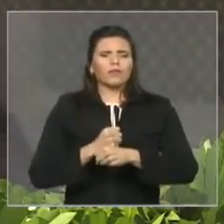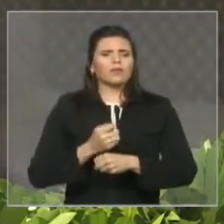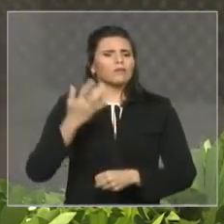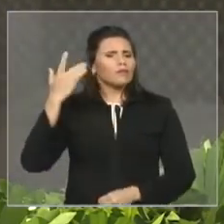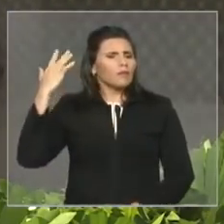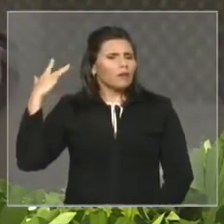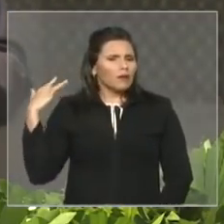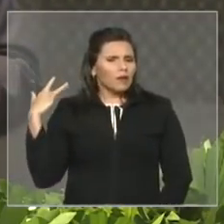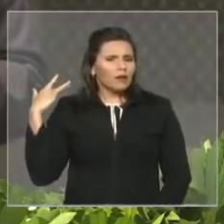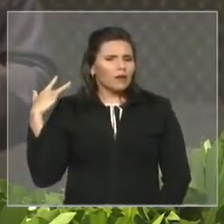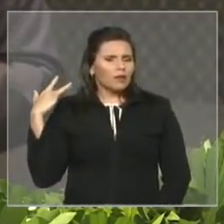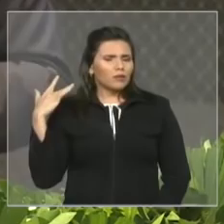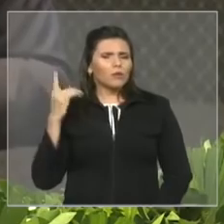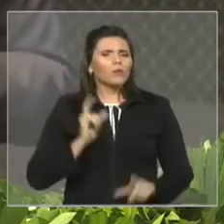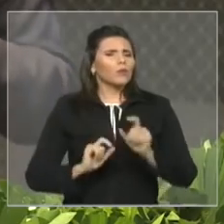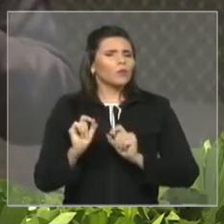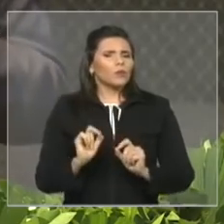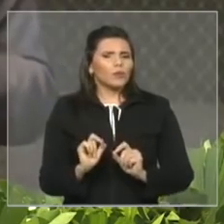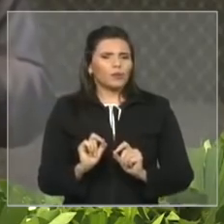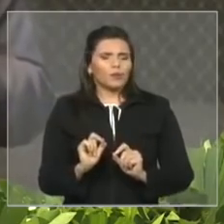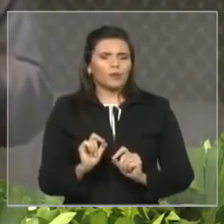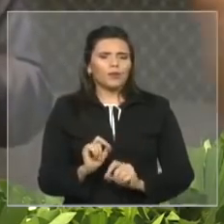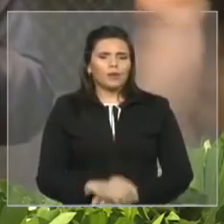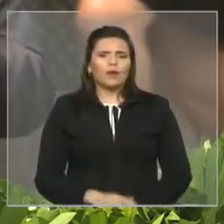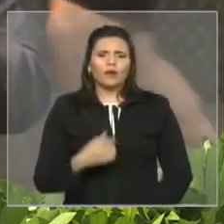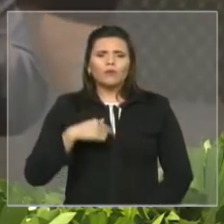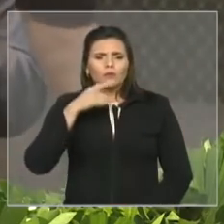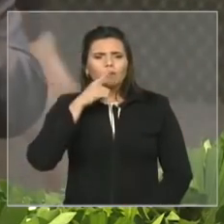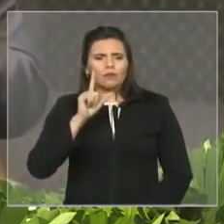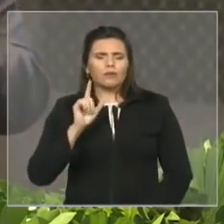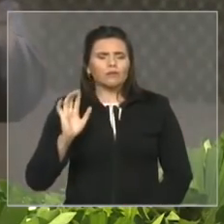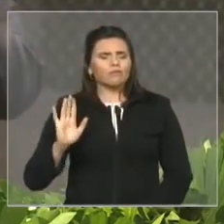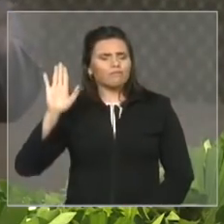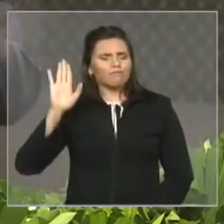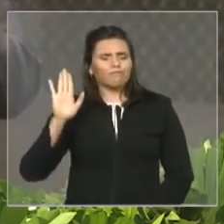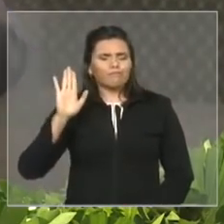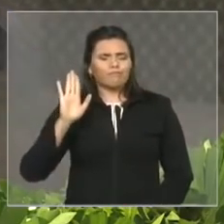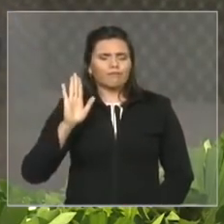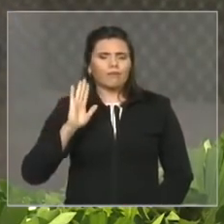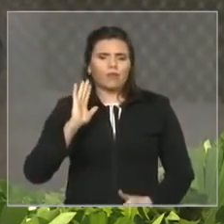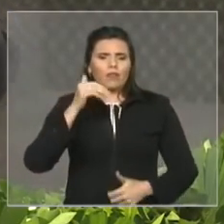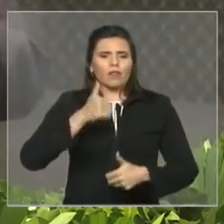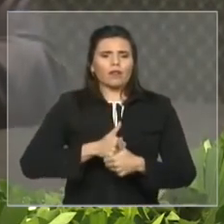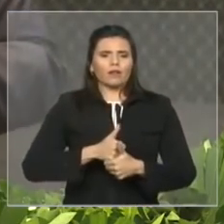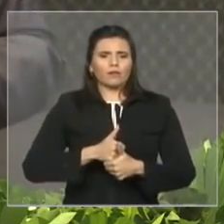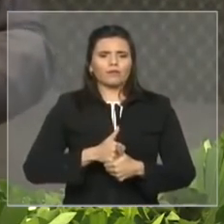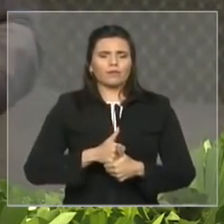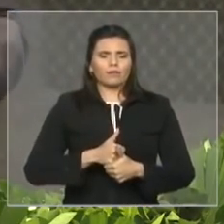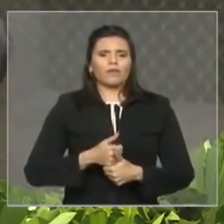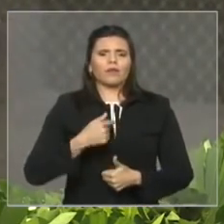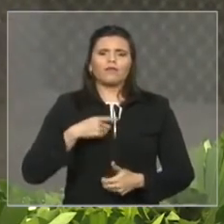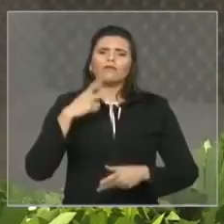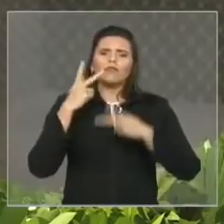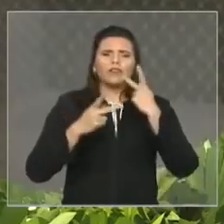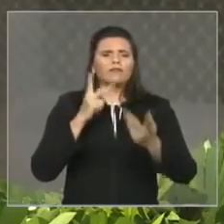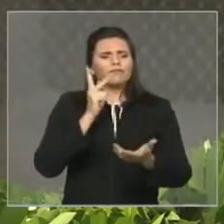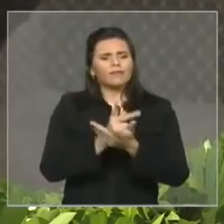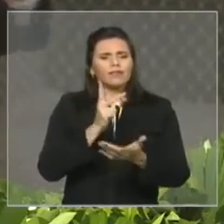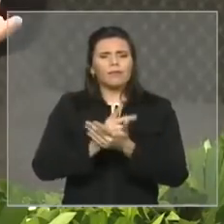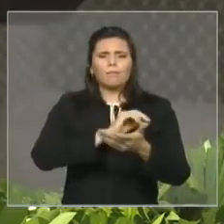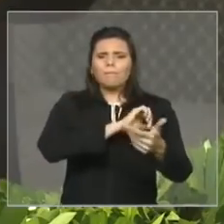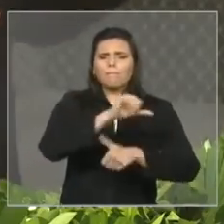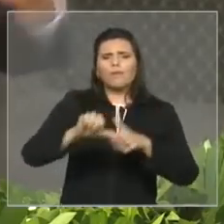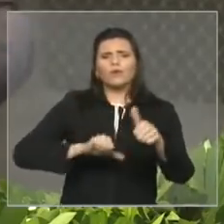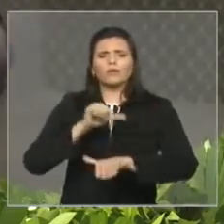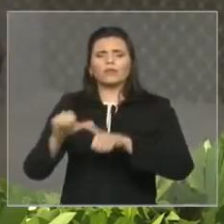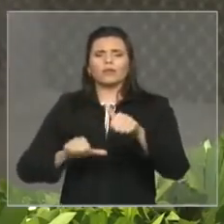Há quatro anos atrás, nos elegemos e governamos sob o signo da mudança. É claro que agora temos